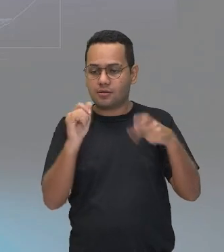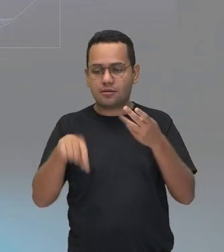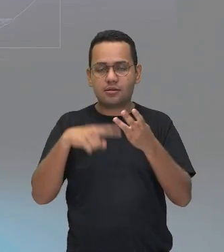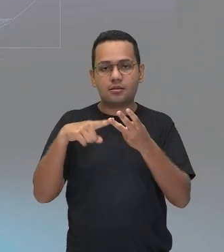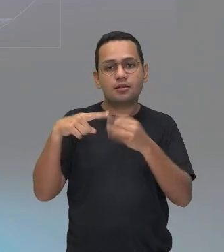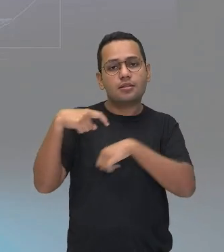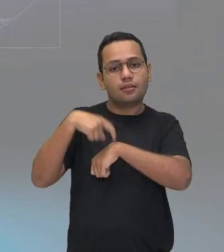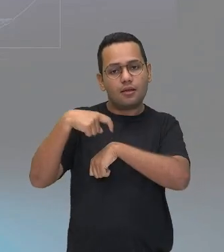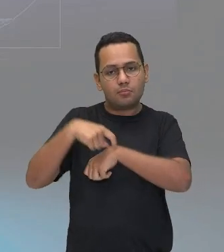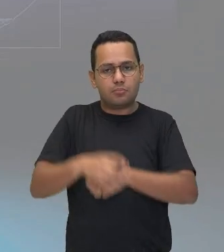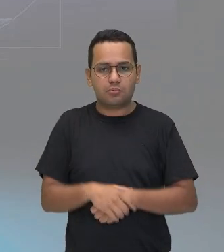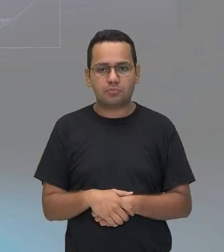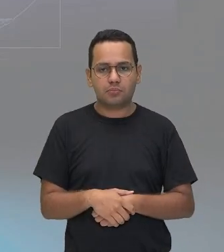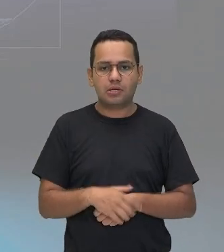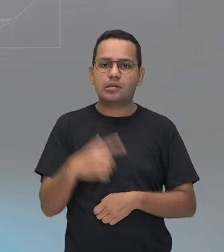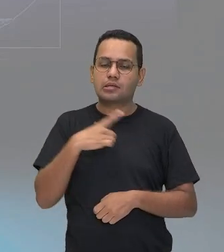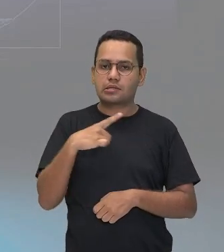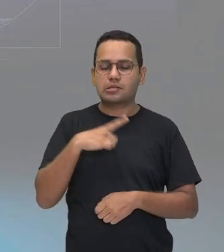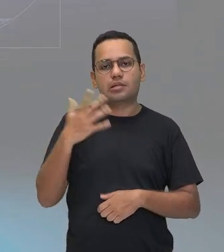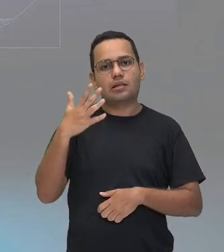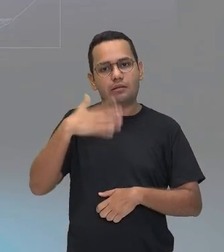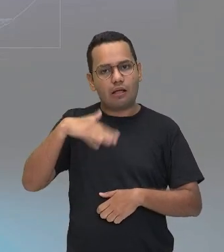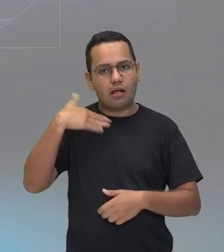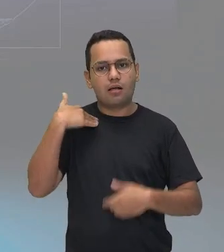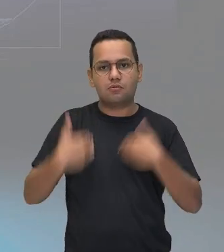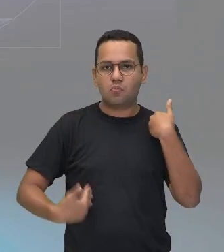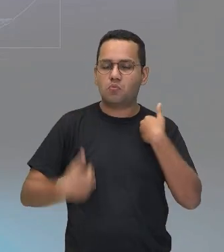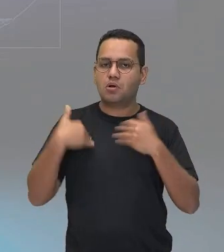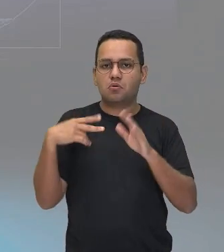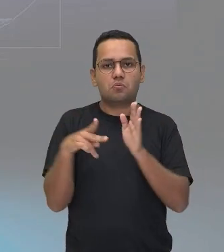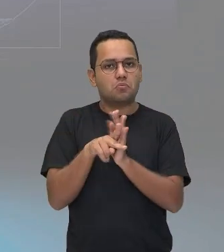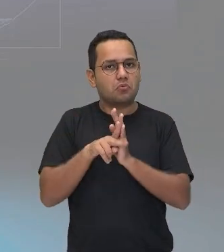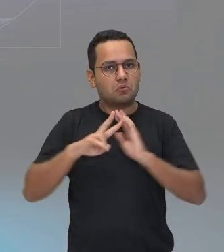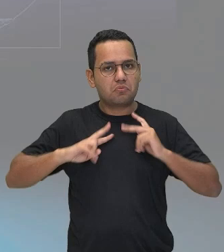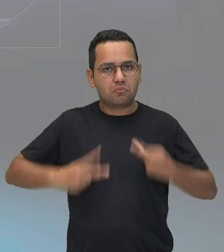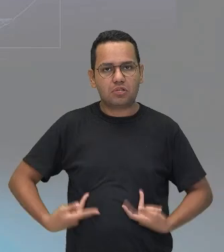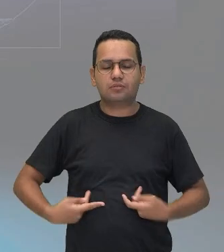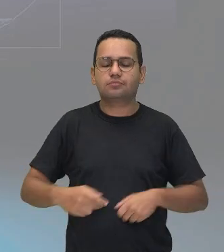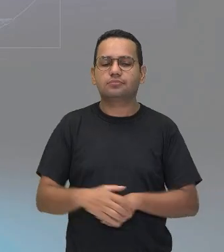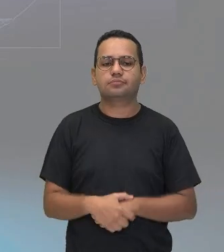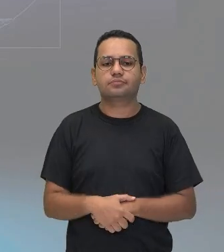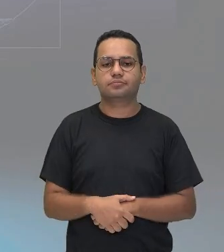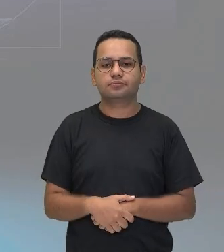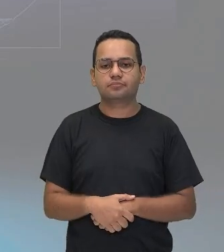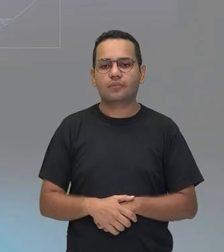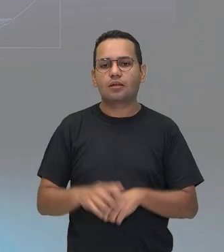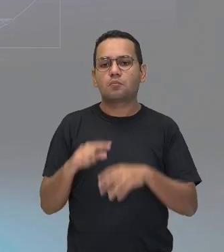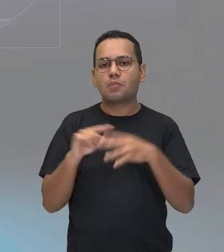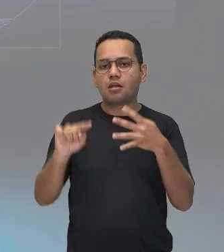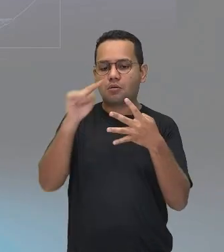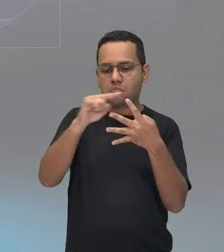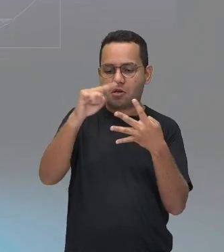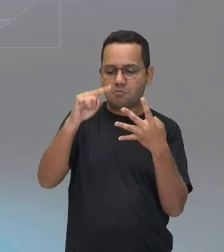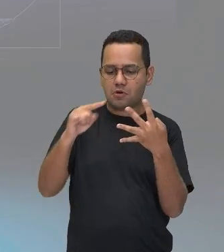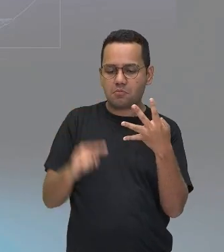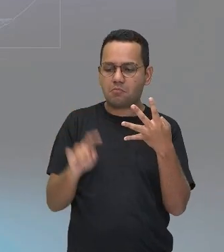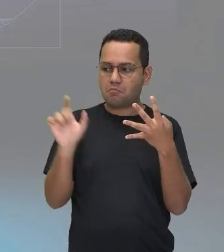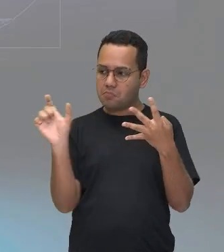que ocorre nos sistemas biológicos. Então, são esses pontos aí, esses quatro pontos,